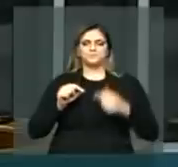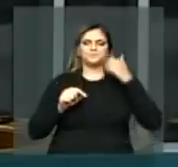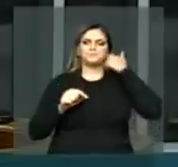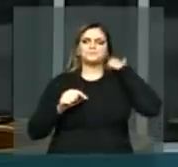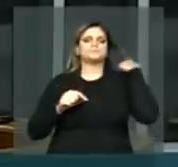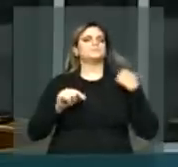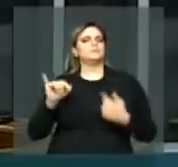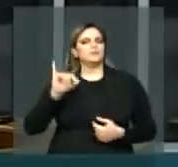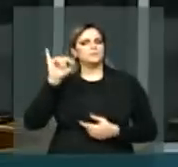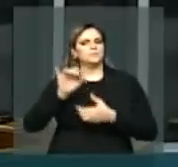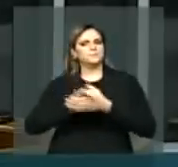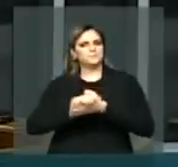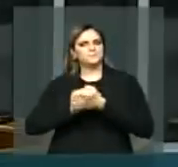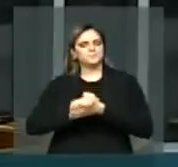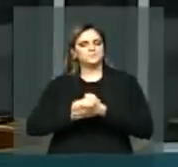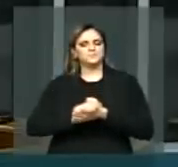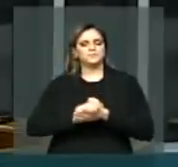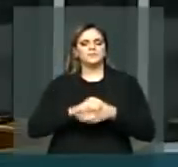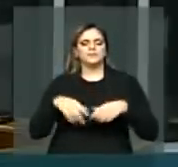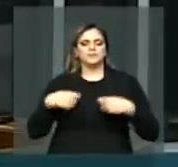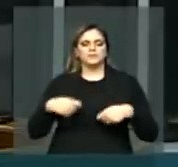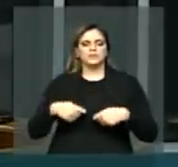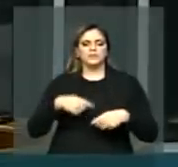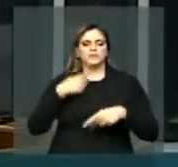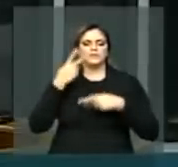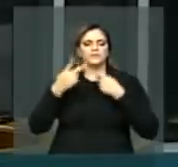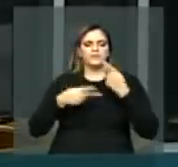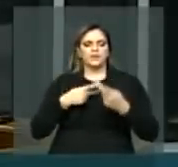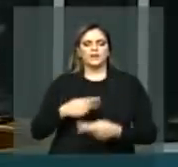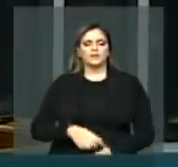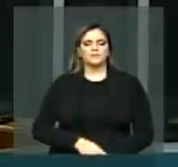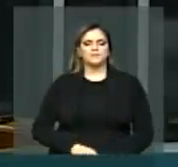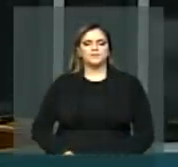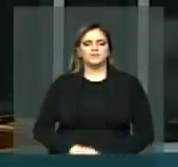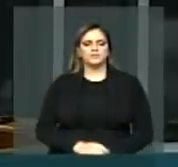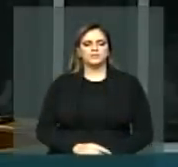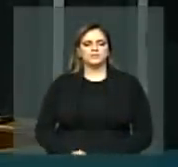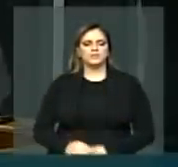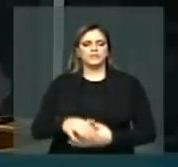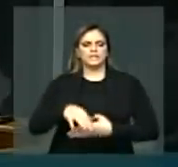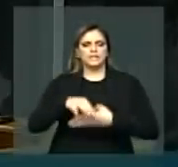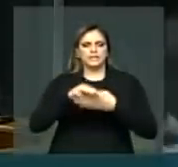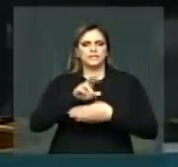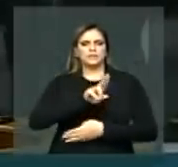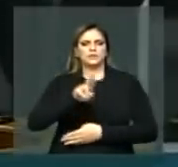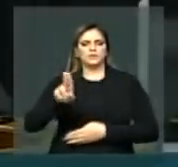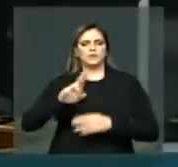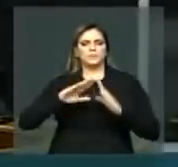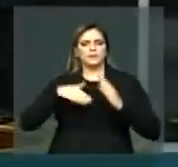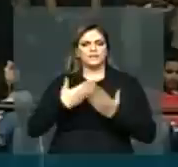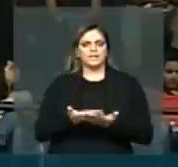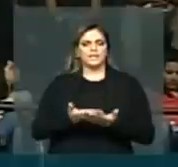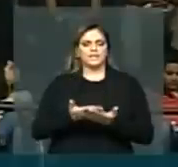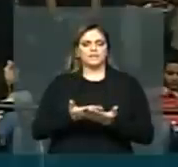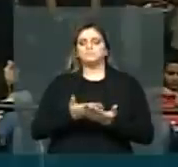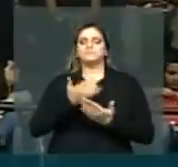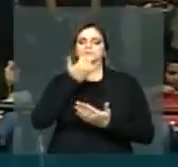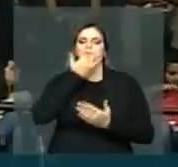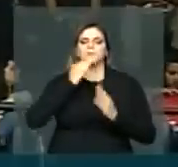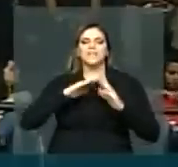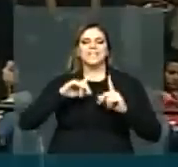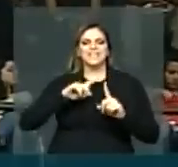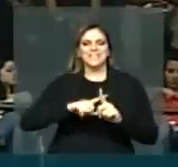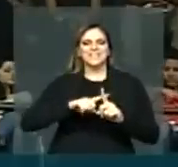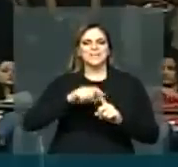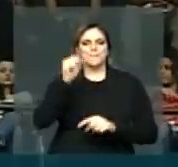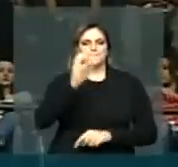-los, mencionando a liderança da Igreja Brasil para Cristo, os apóstolos